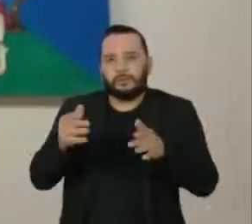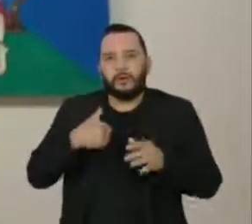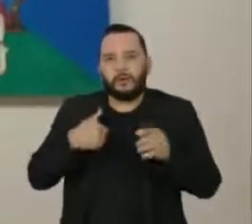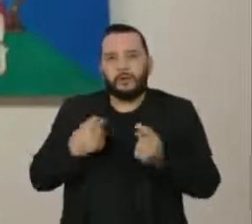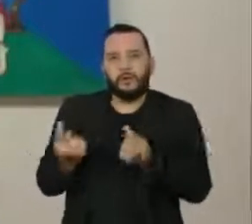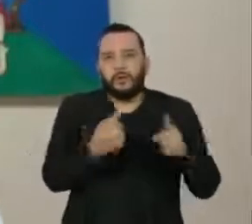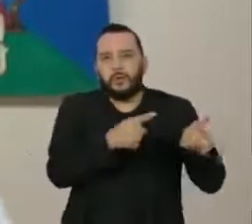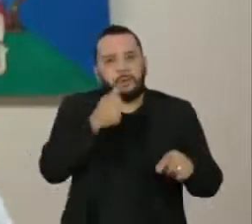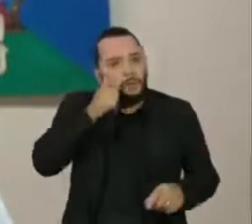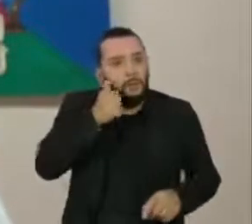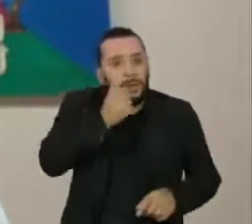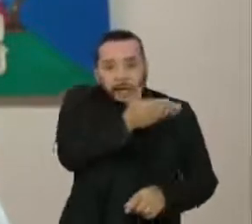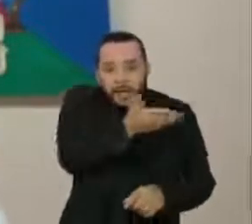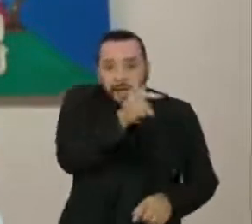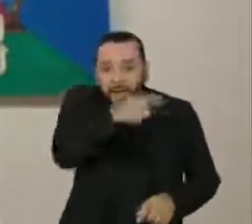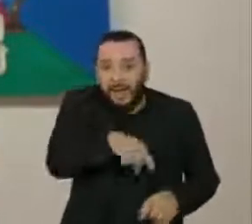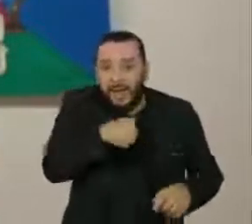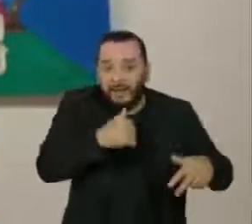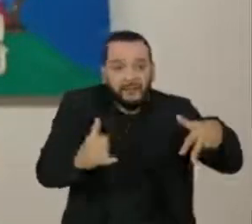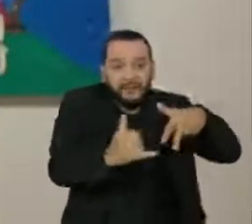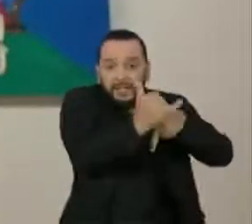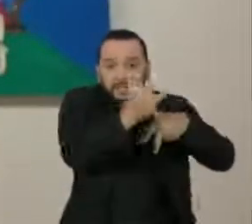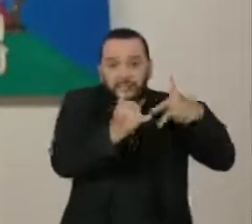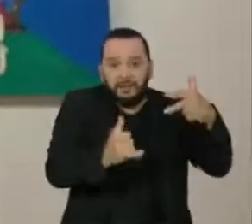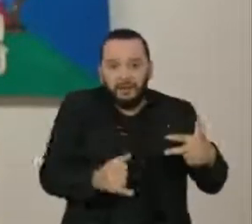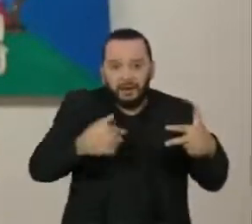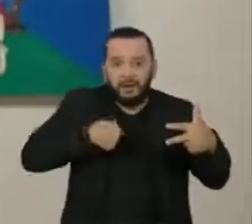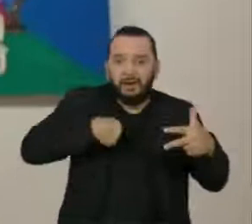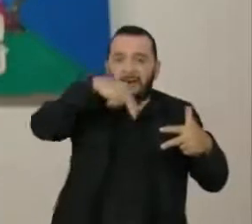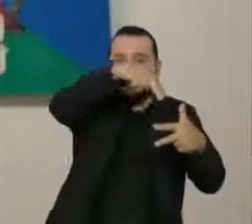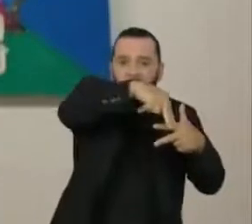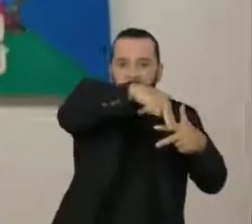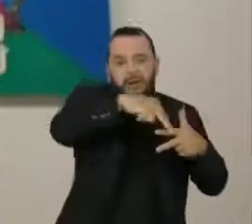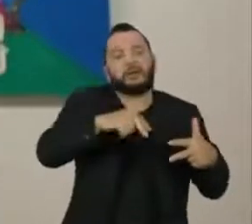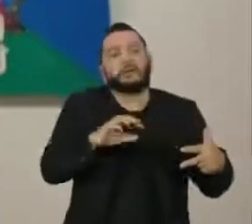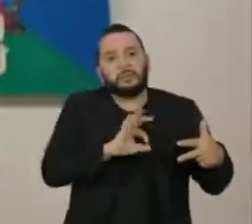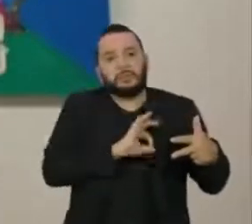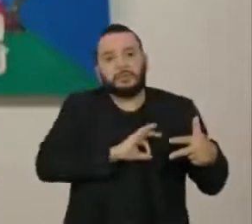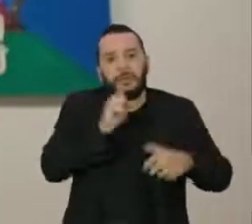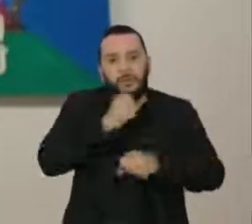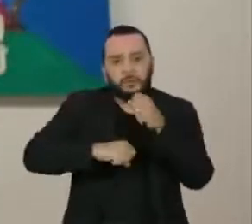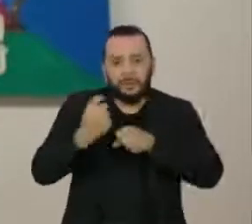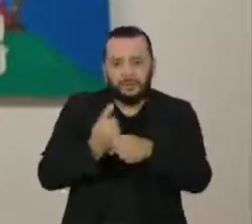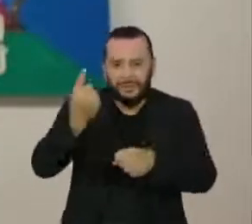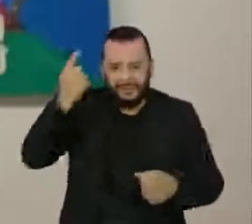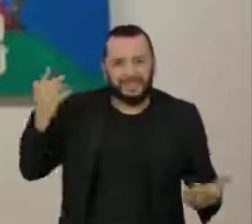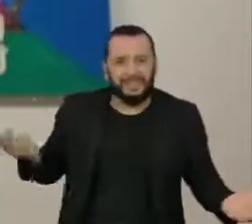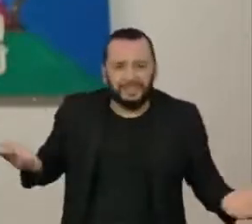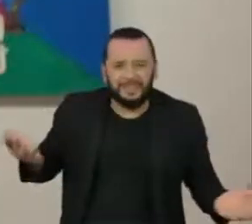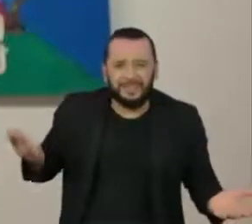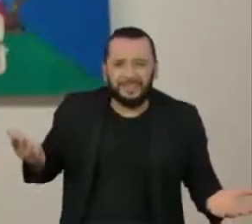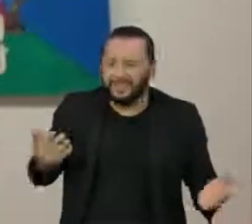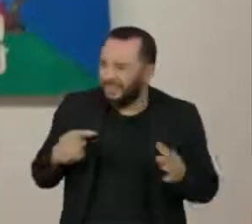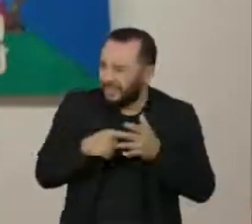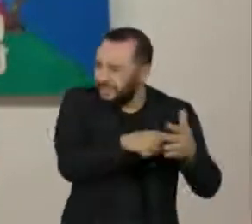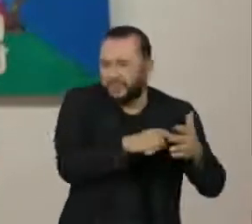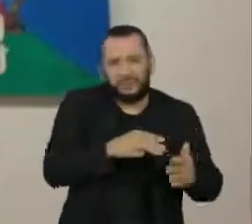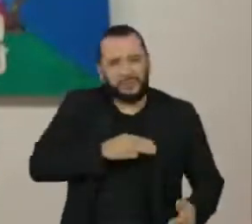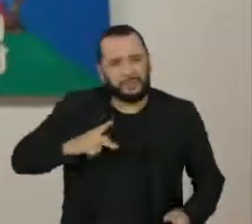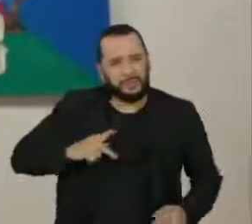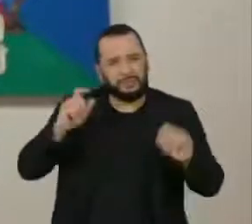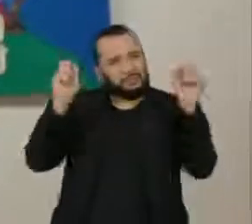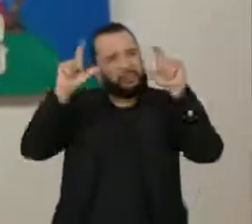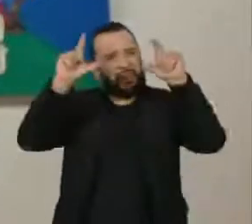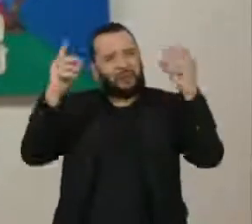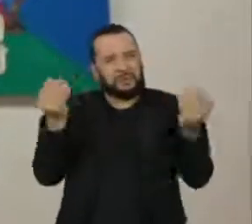vítima de tortura por parte de policiais no ano passado, ela nos surpreende,